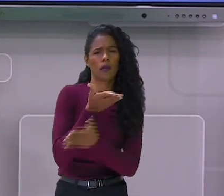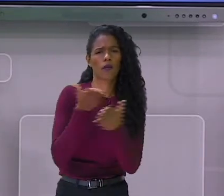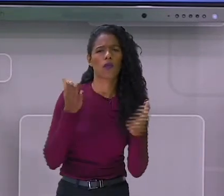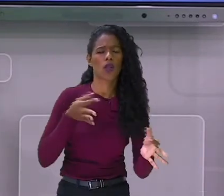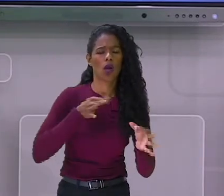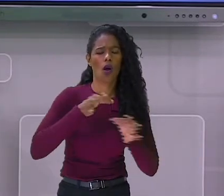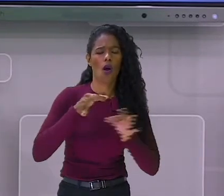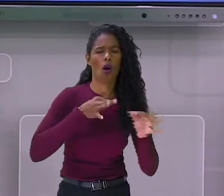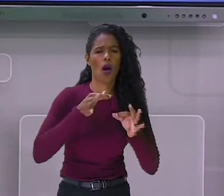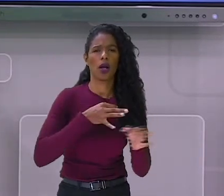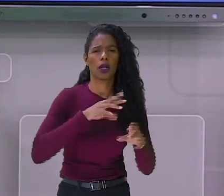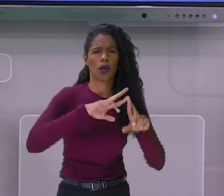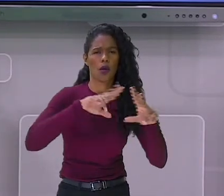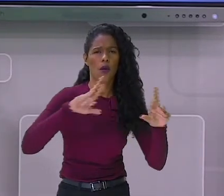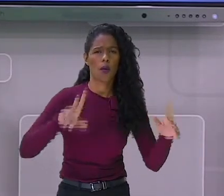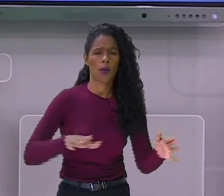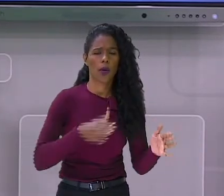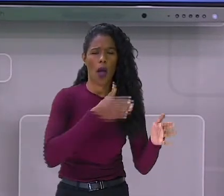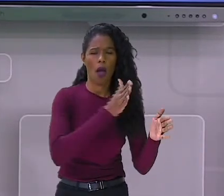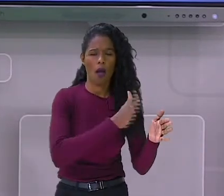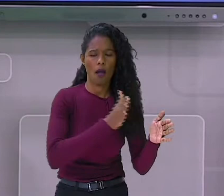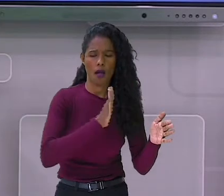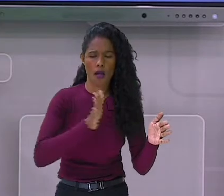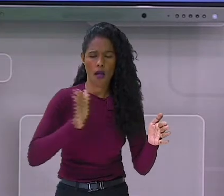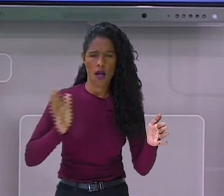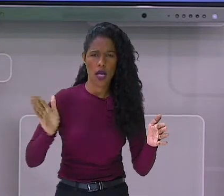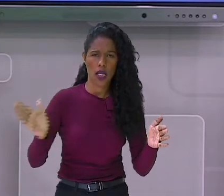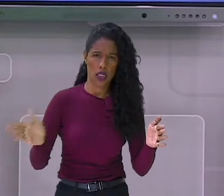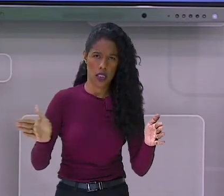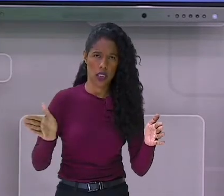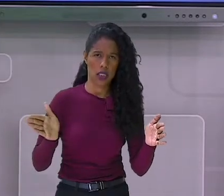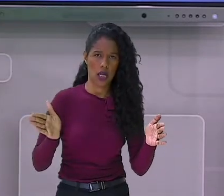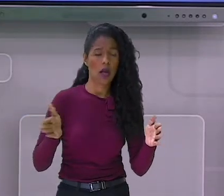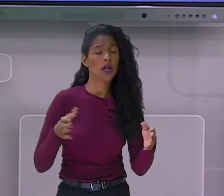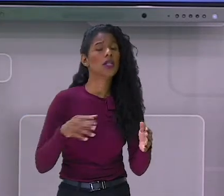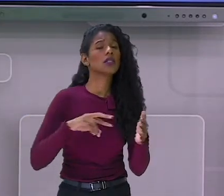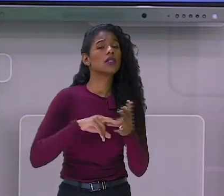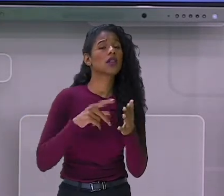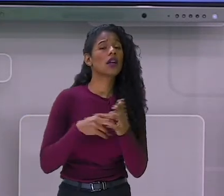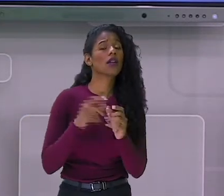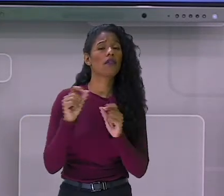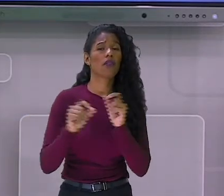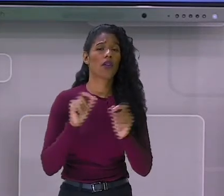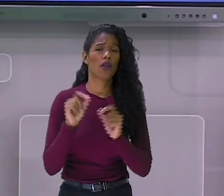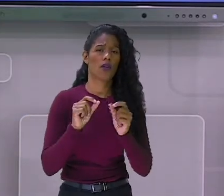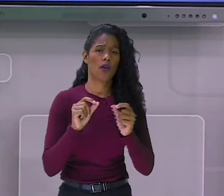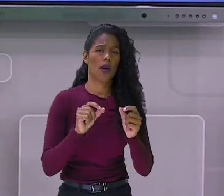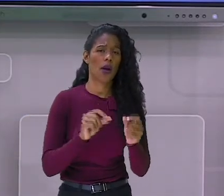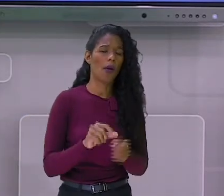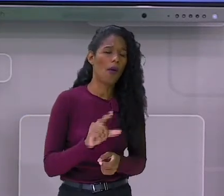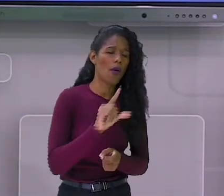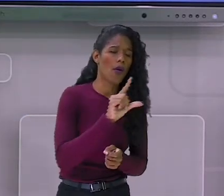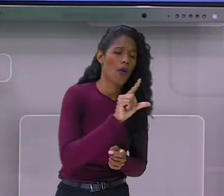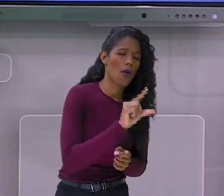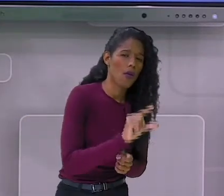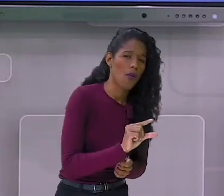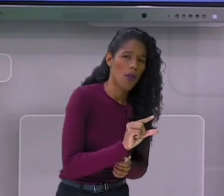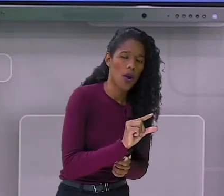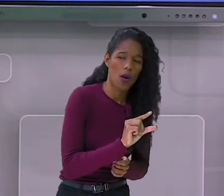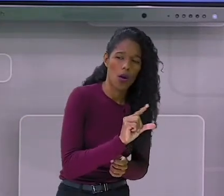próprio nome está falando. Crescente. Vai crescer. Então, é do menor para o